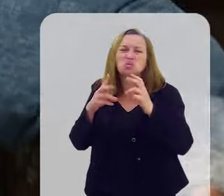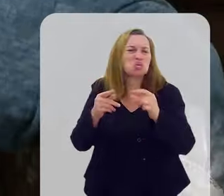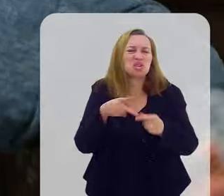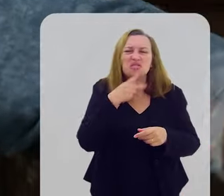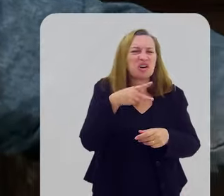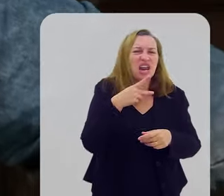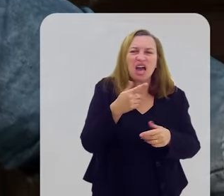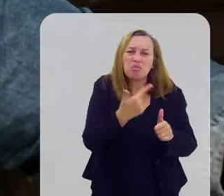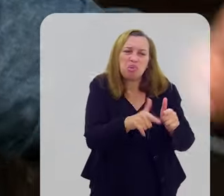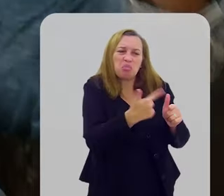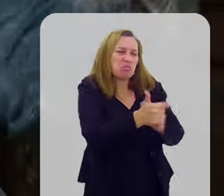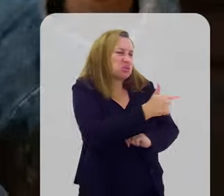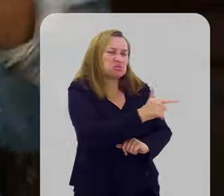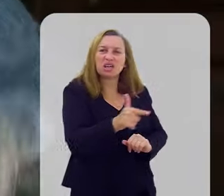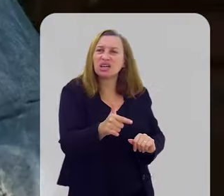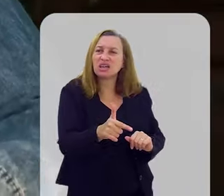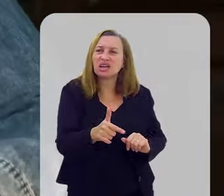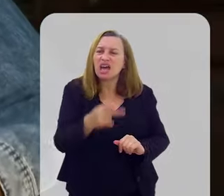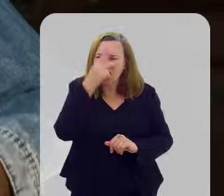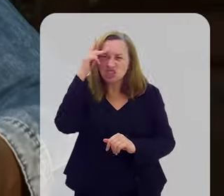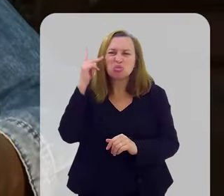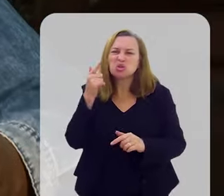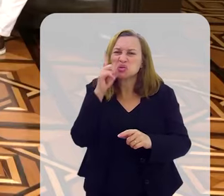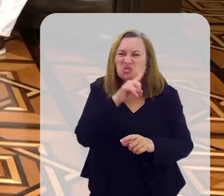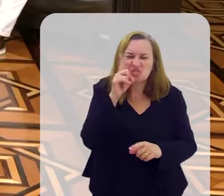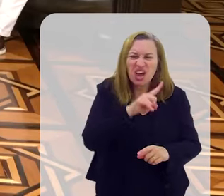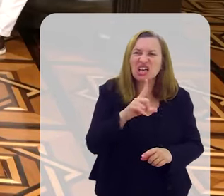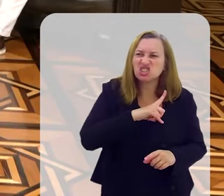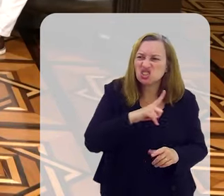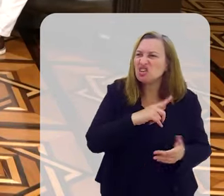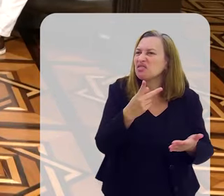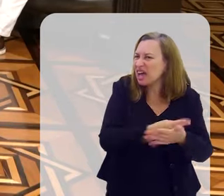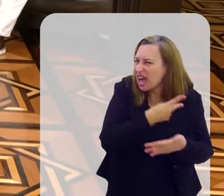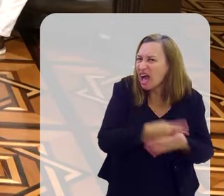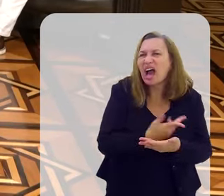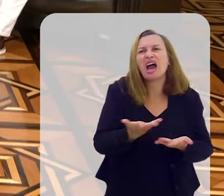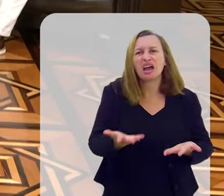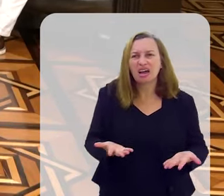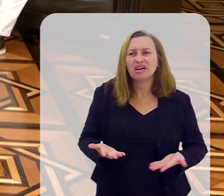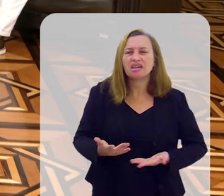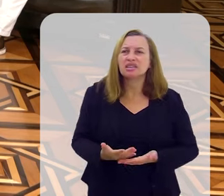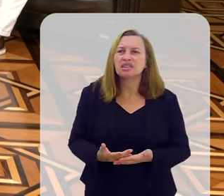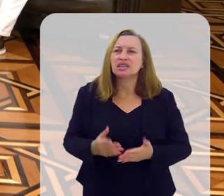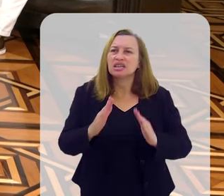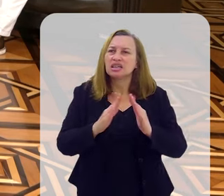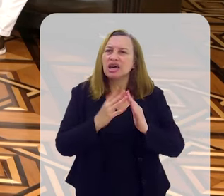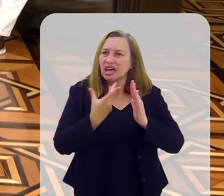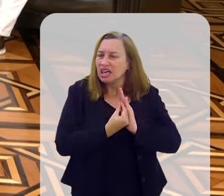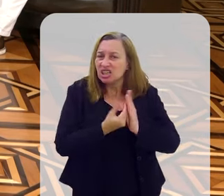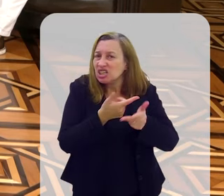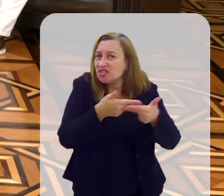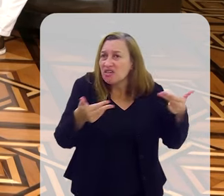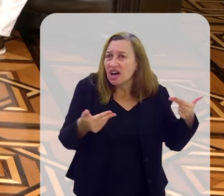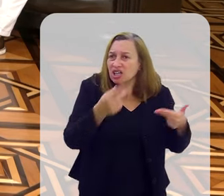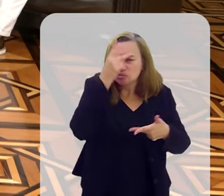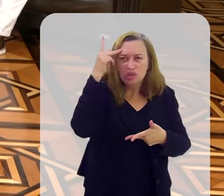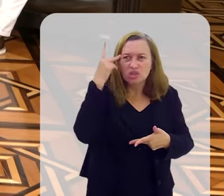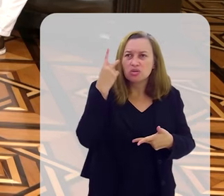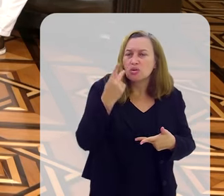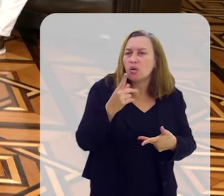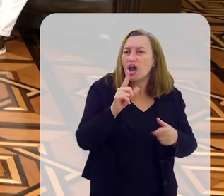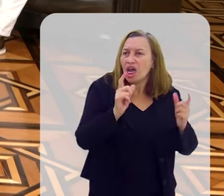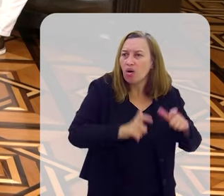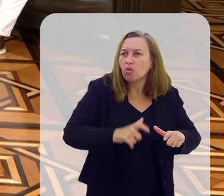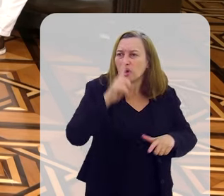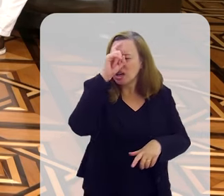porque as pessoas são falhas. As pessoas vão errar. A gente erra, cara. O mais que a gente não quer, a gente erra. E a igreja está cheia de gente. A igreja é um hospital. É um